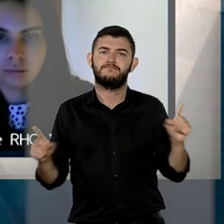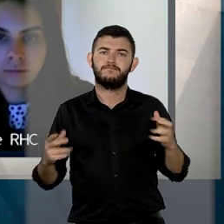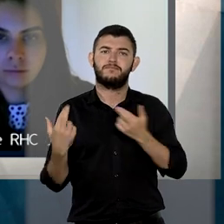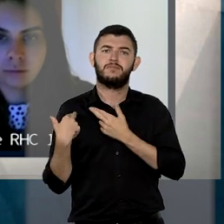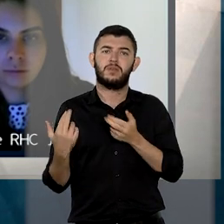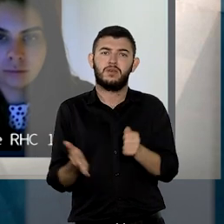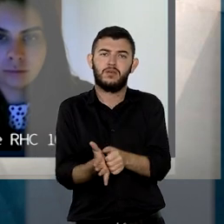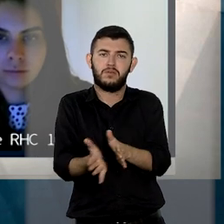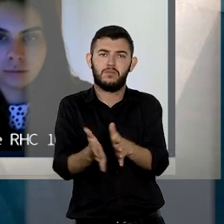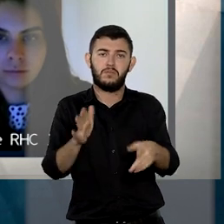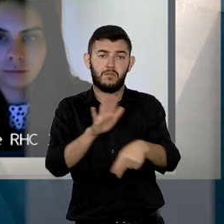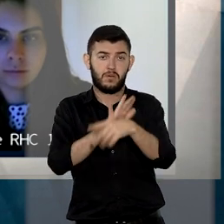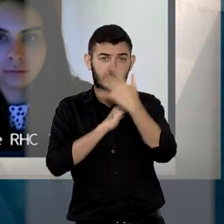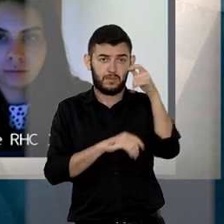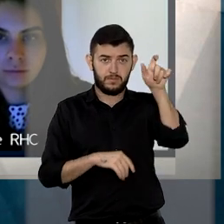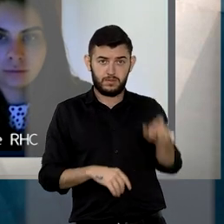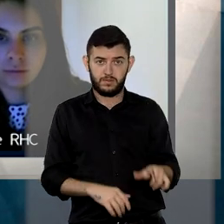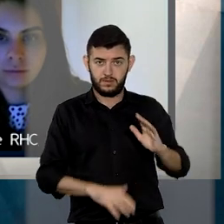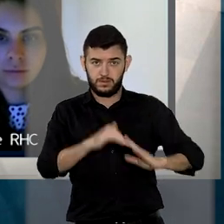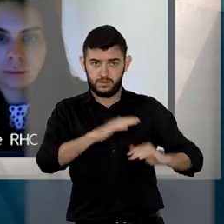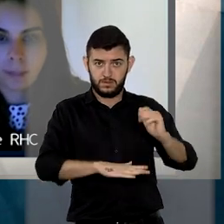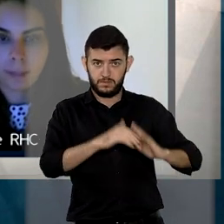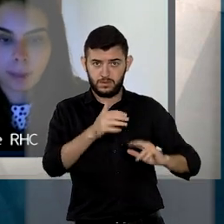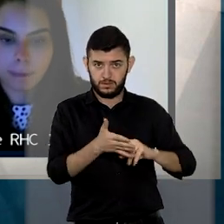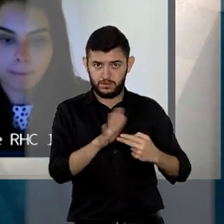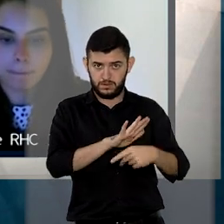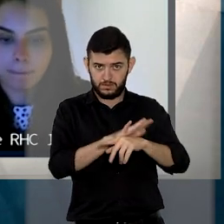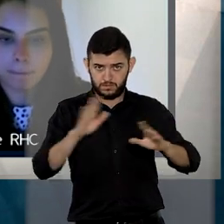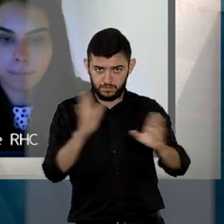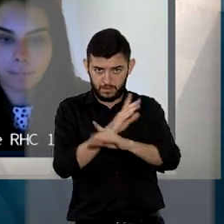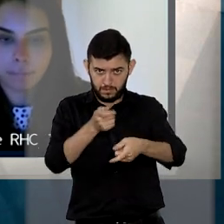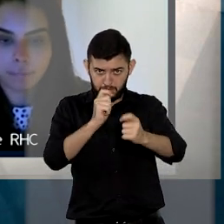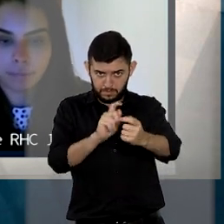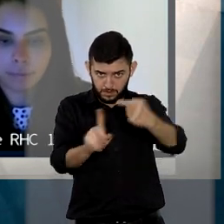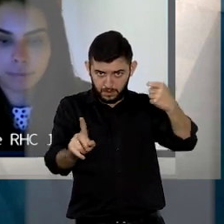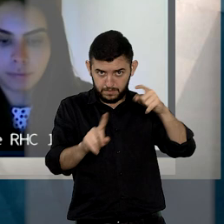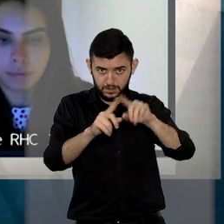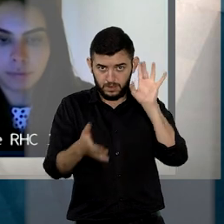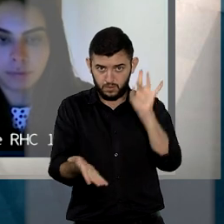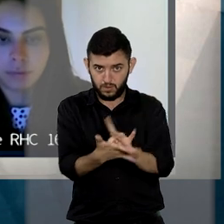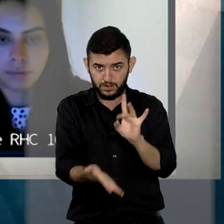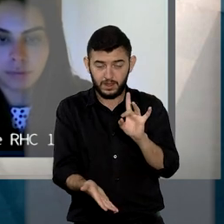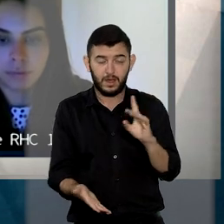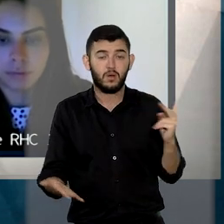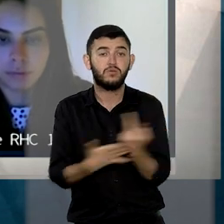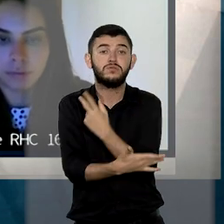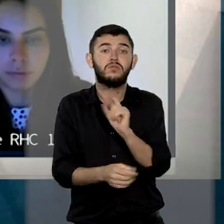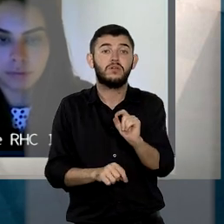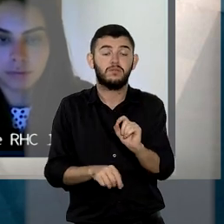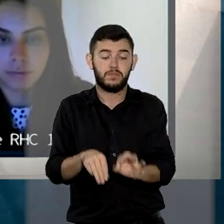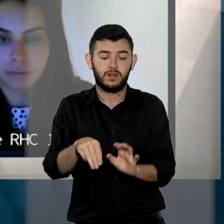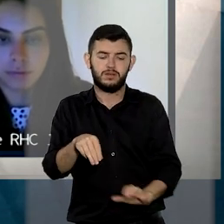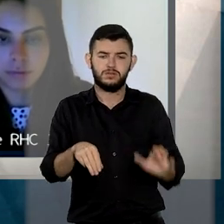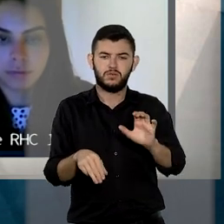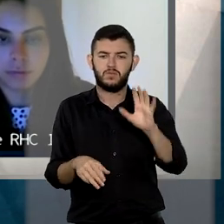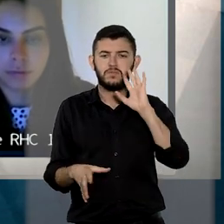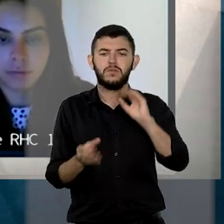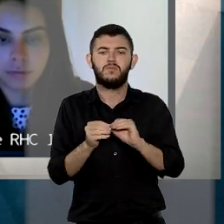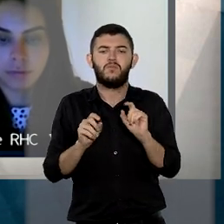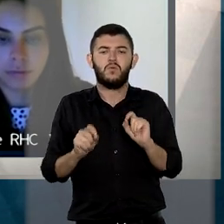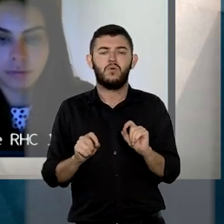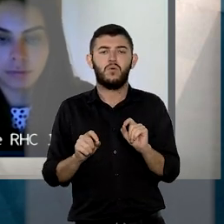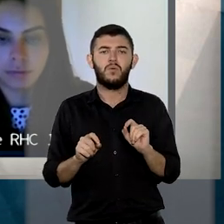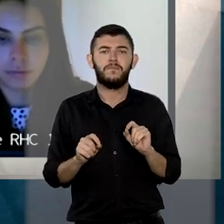responsabilização do agente pela prática simultânea de estelionato. Mas o ministro observou que, no caso específico,